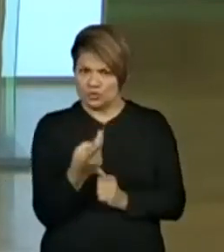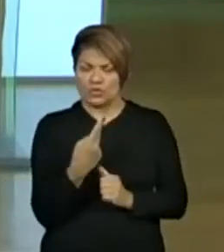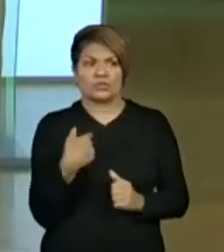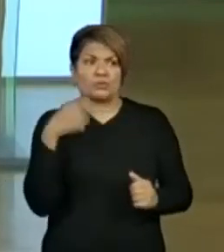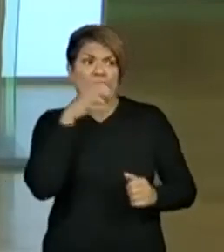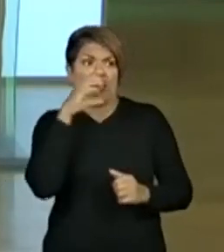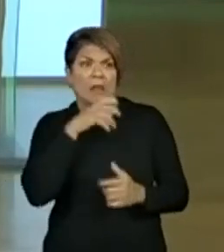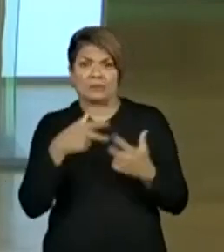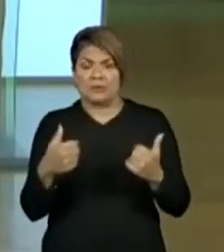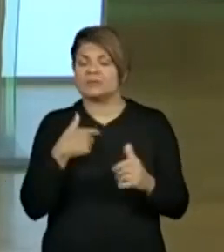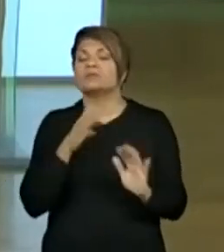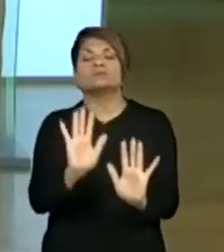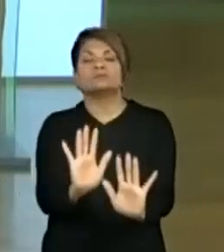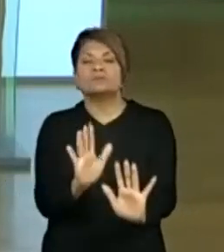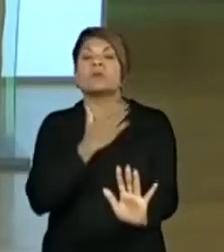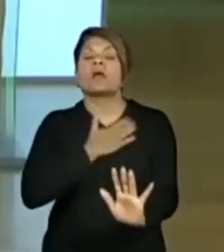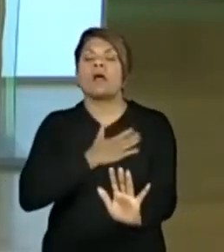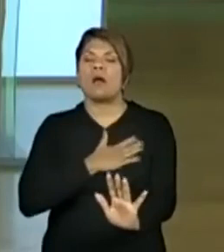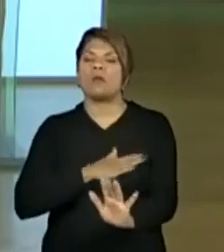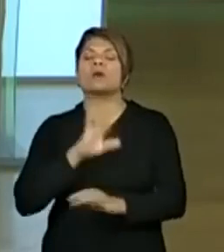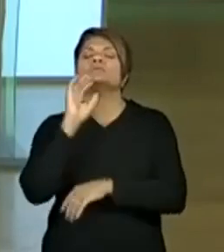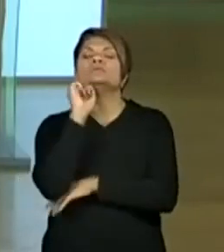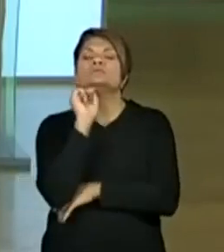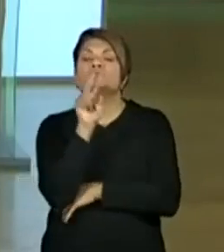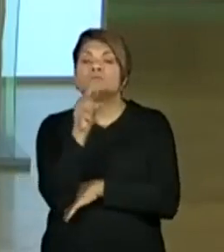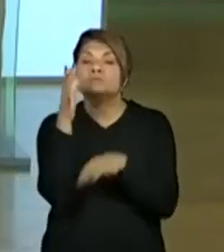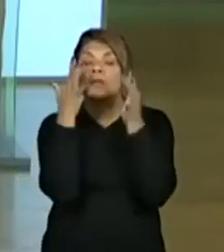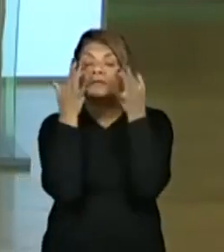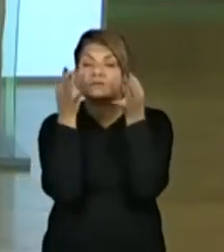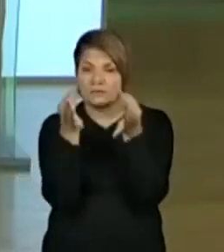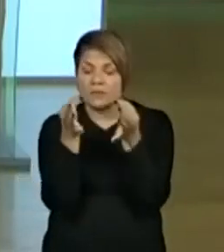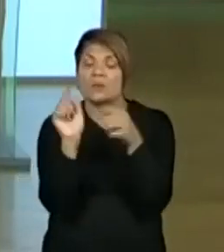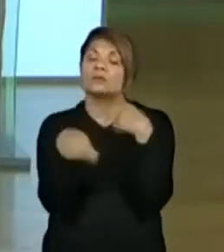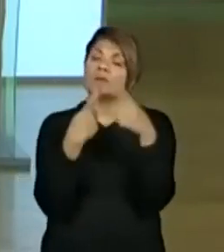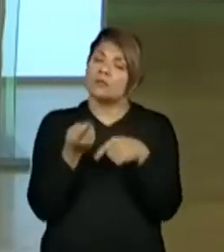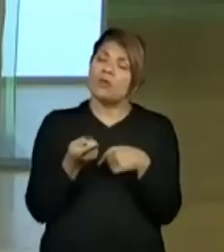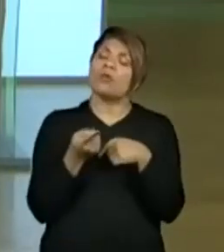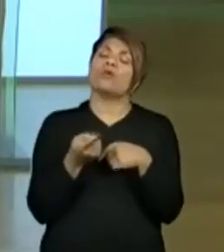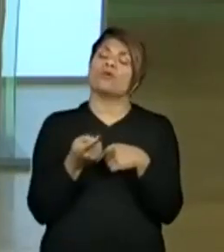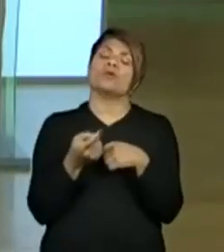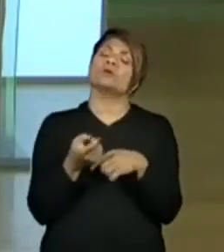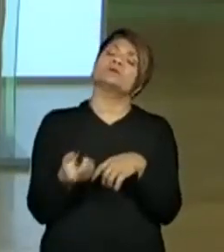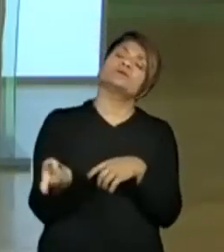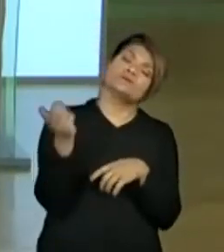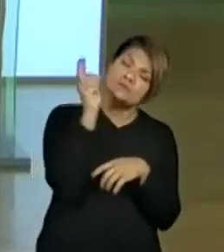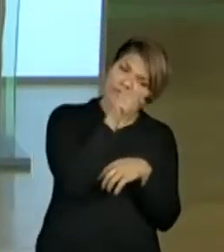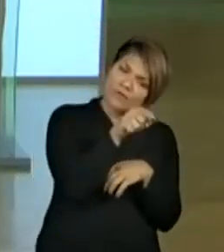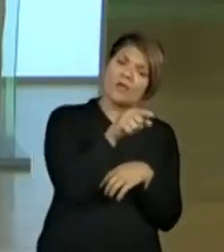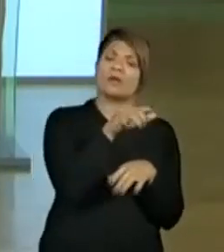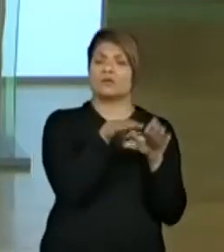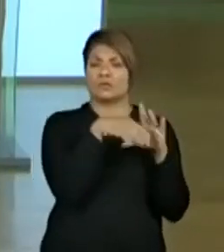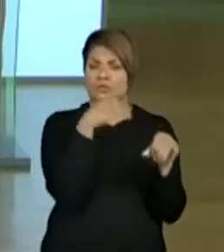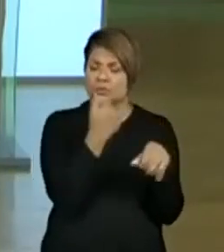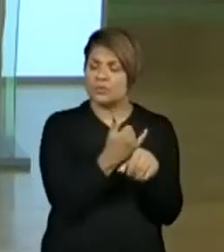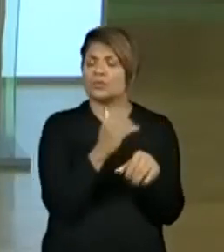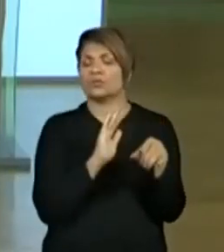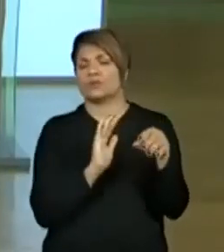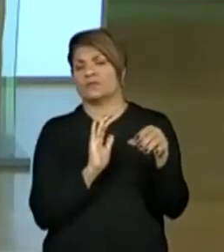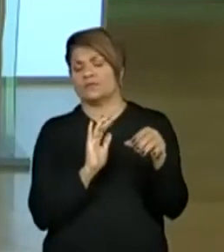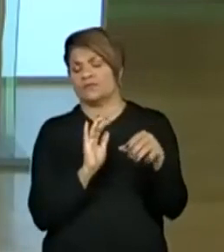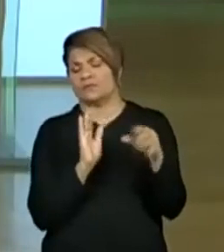retoma a aula depois lá no YouTube, no Facebook, no repositório de vídeos. E aí, vocês vão retomando essas